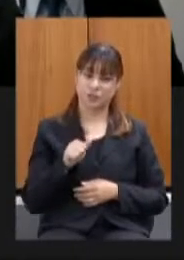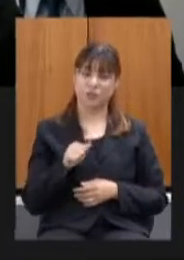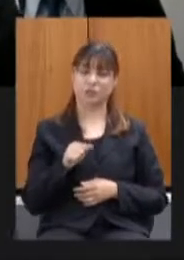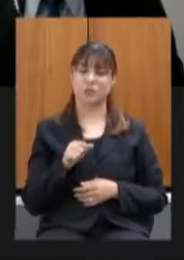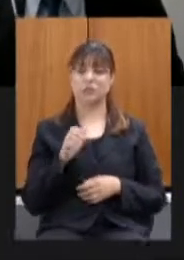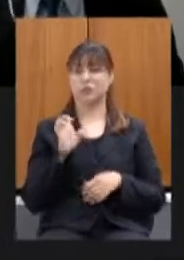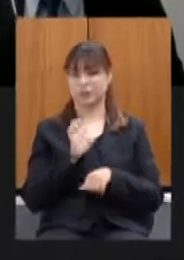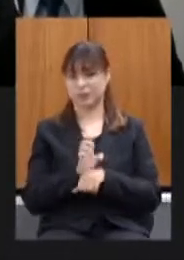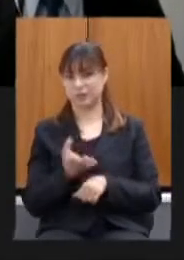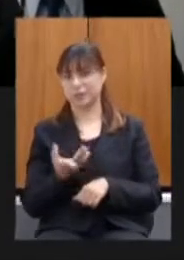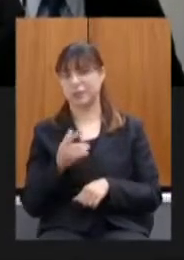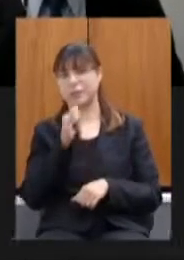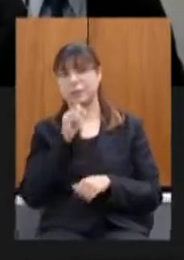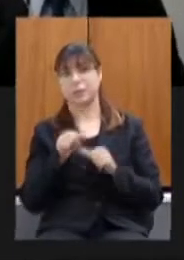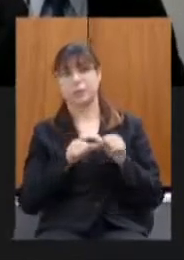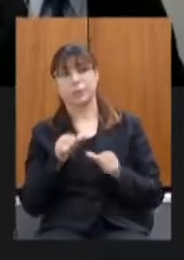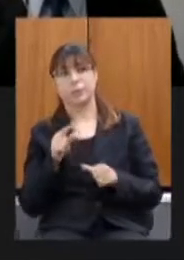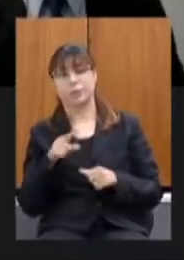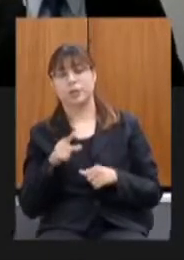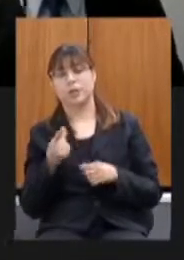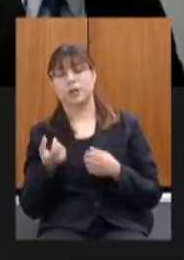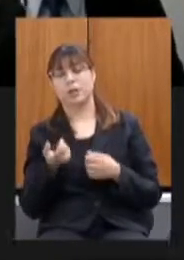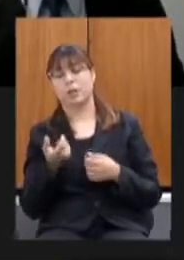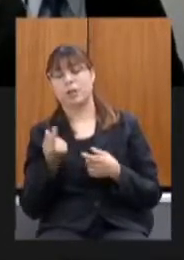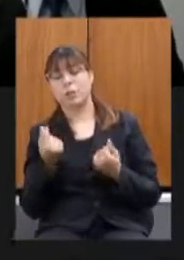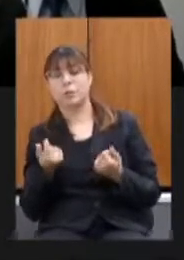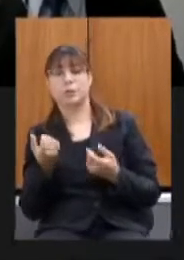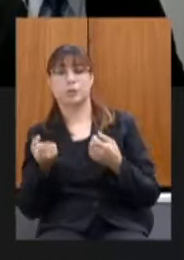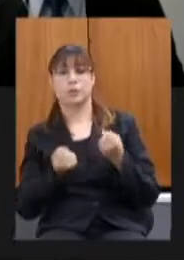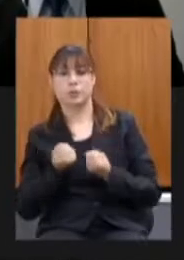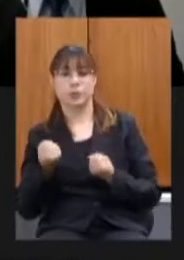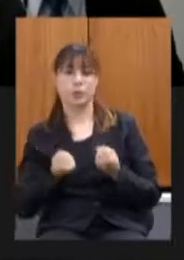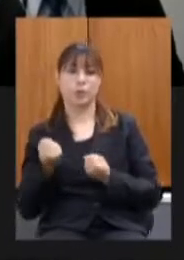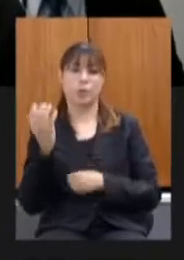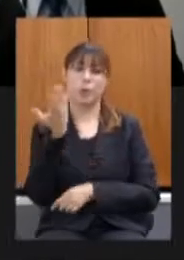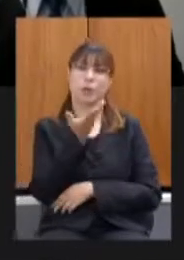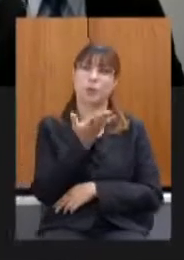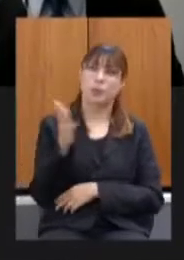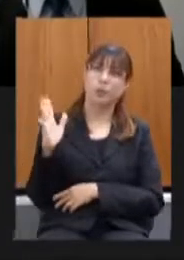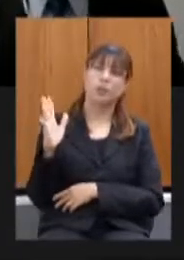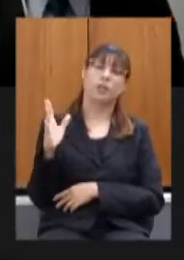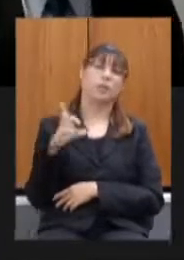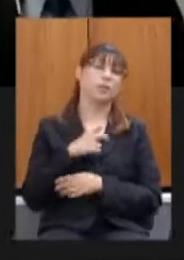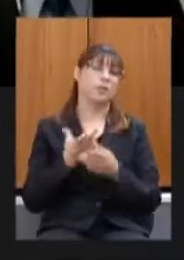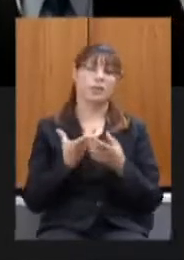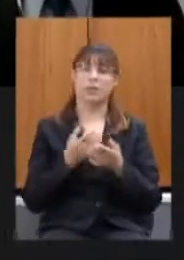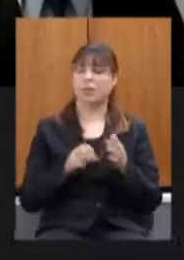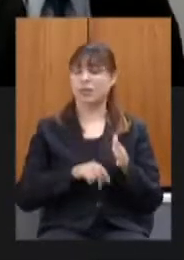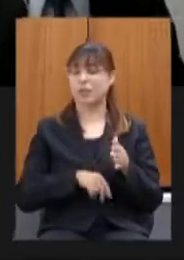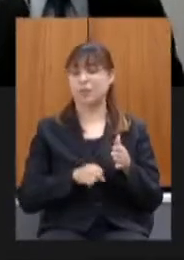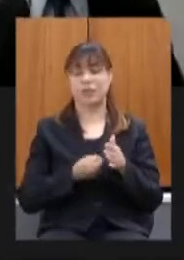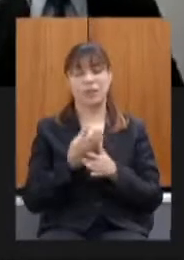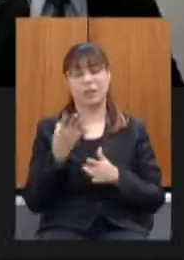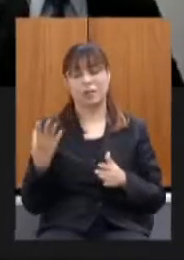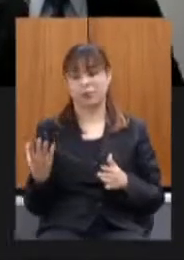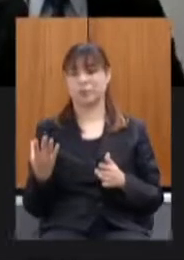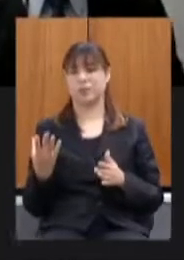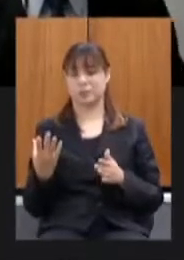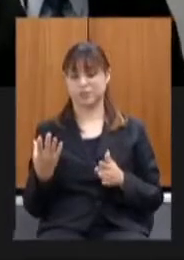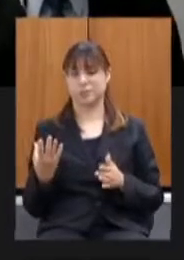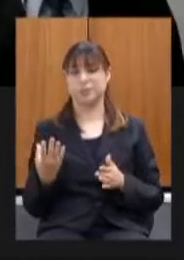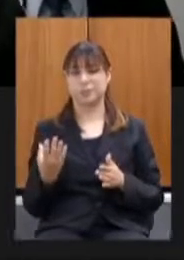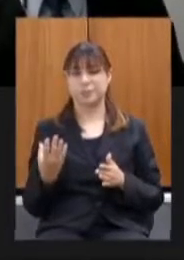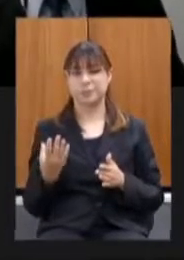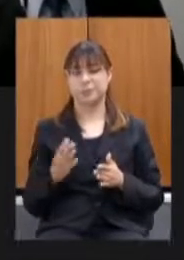taxa ambiental enfim várias taxas são influenciadas taxas cartorárias que a